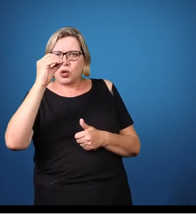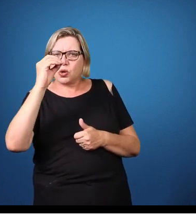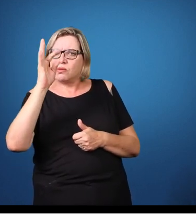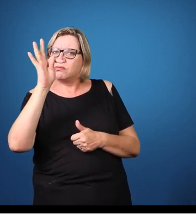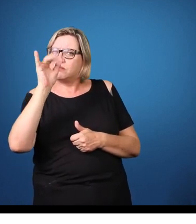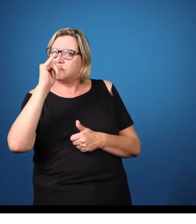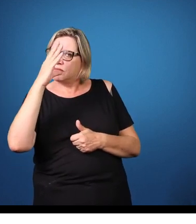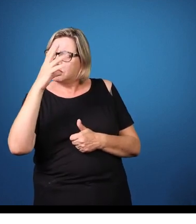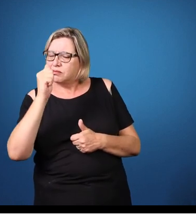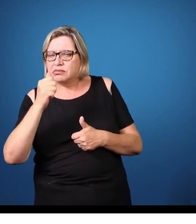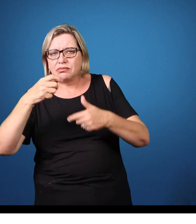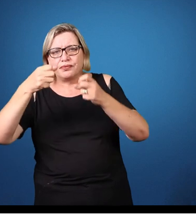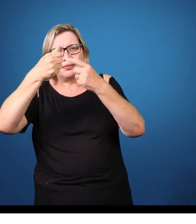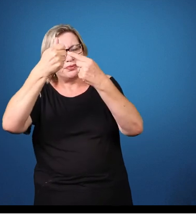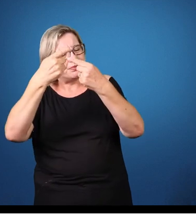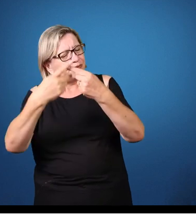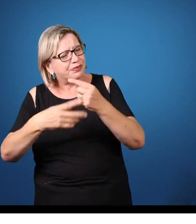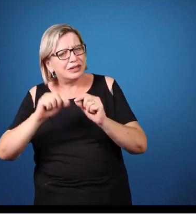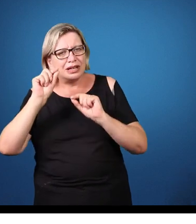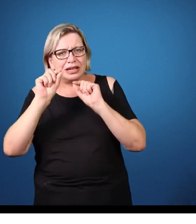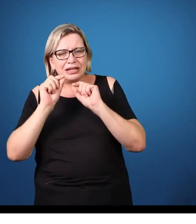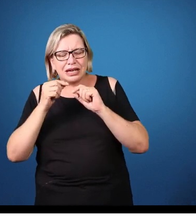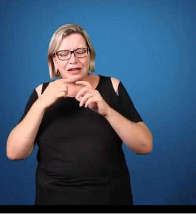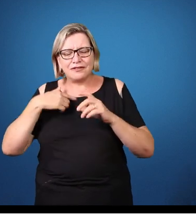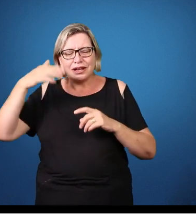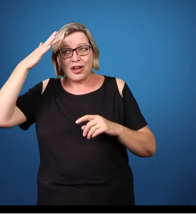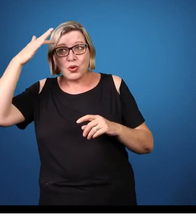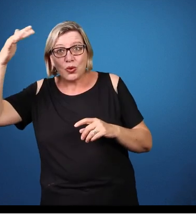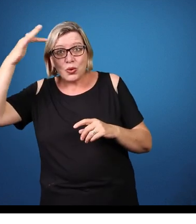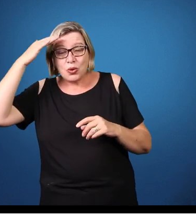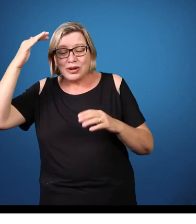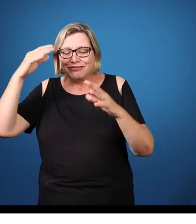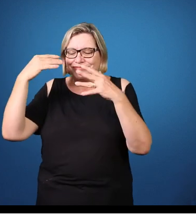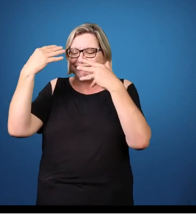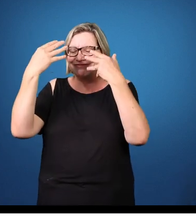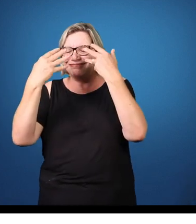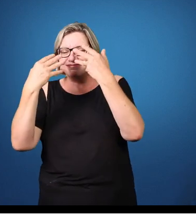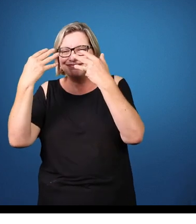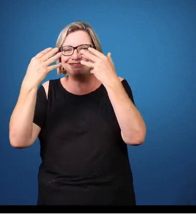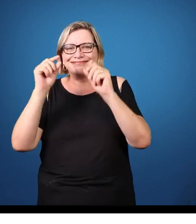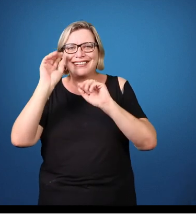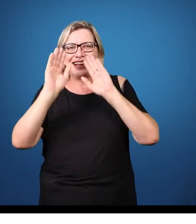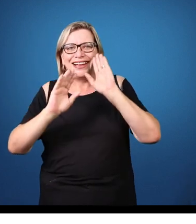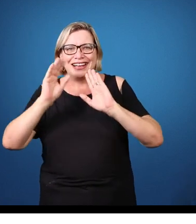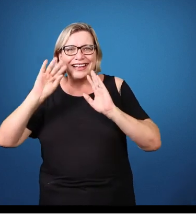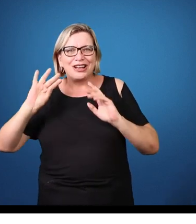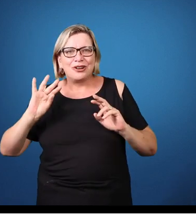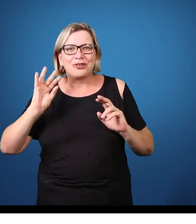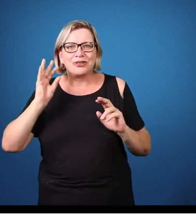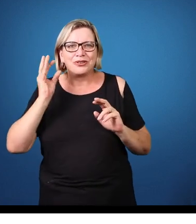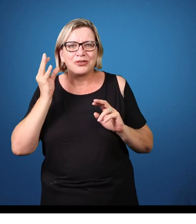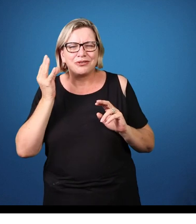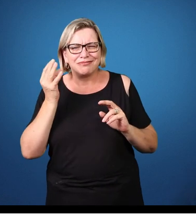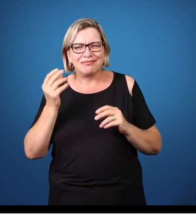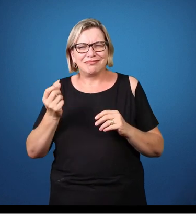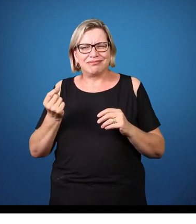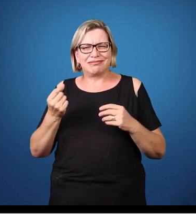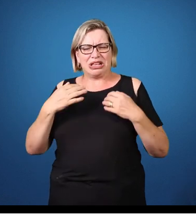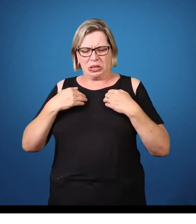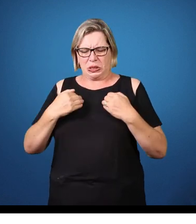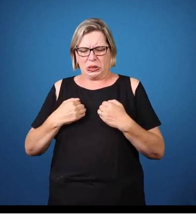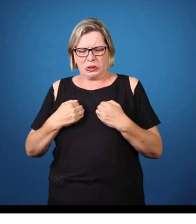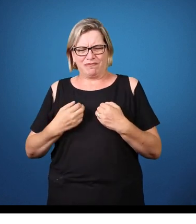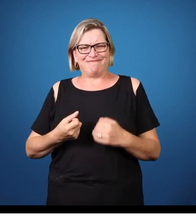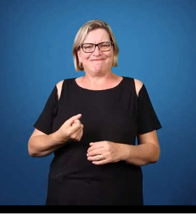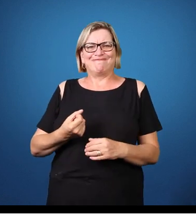delírios, alguns fenômenos de estranhamento com o corpo ou estranhamento com a própria noção